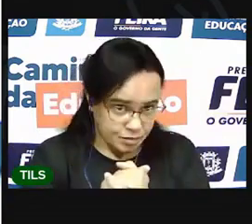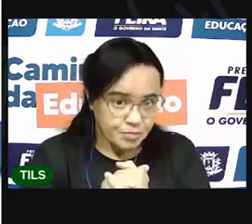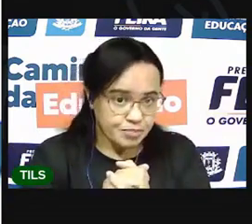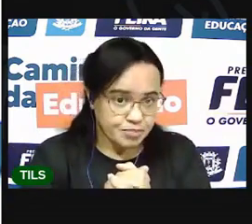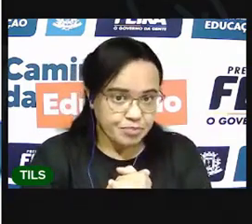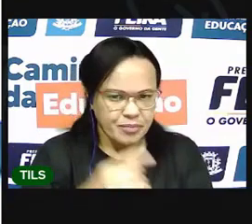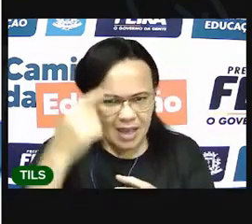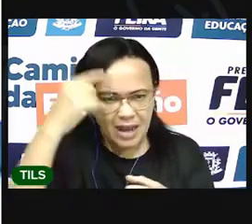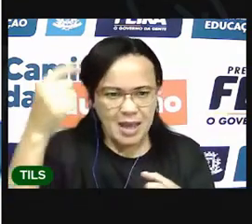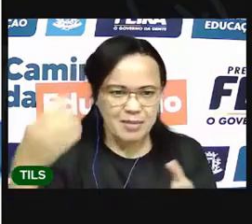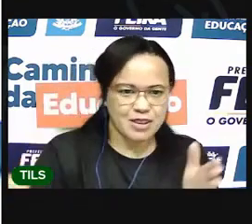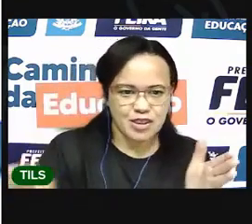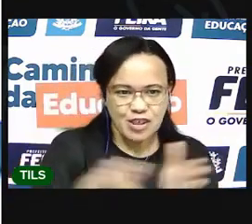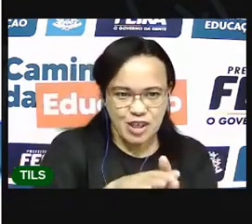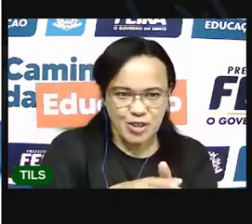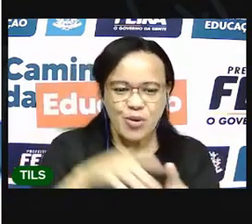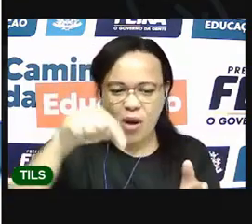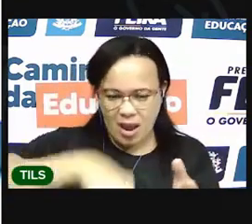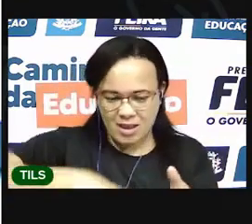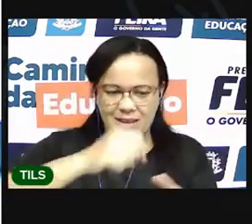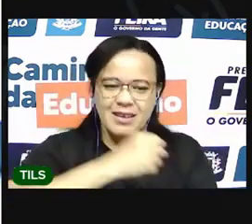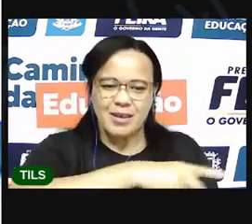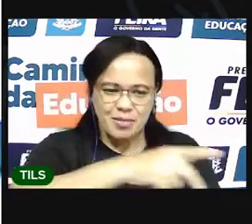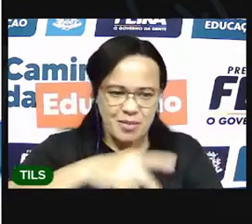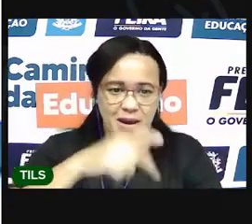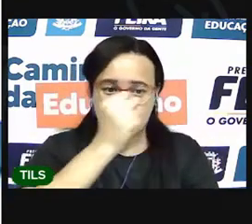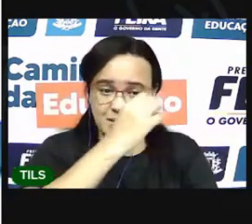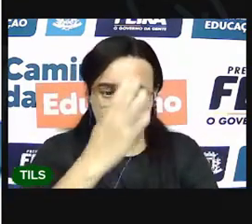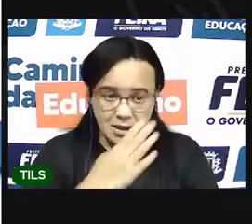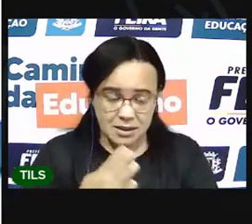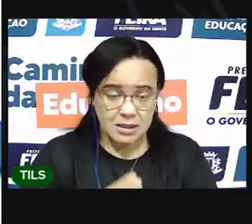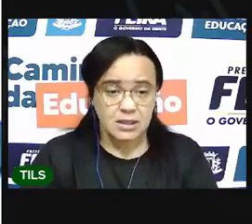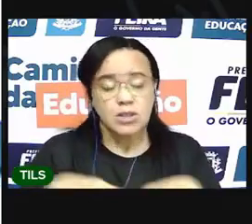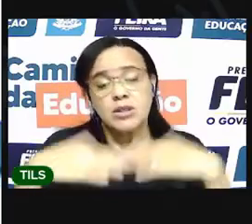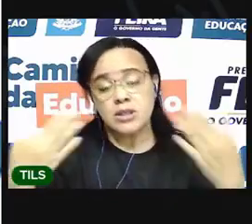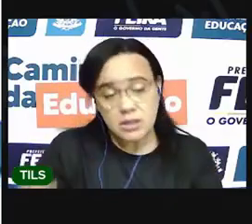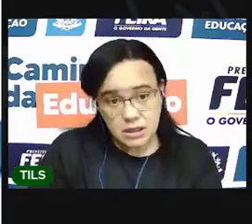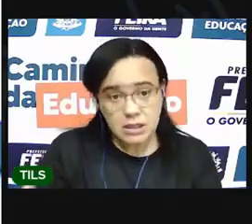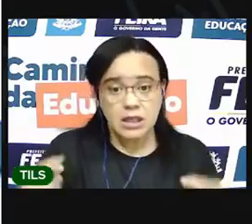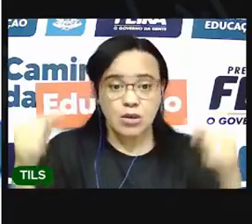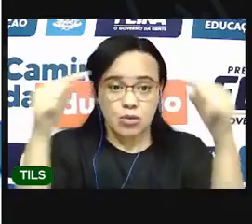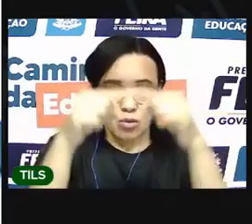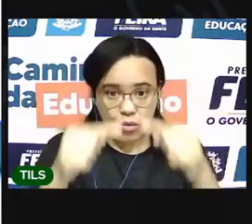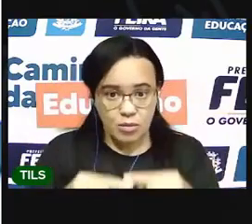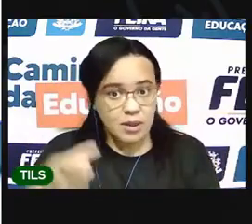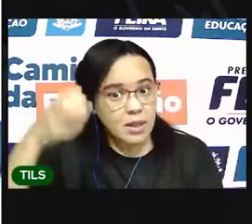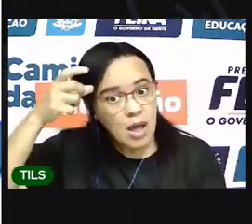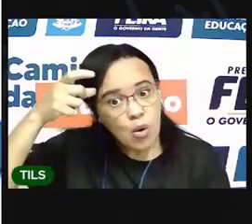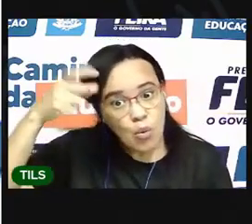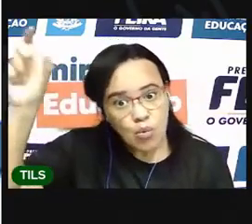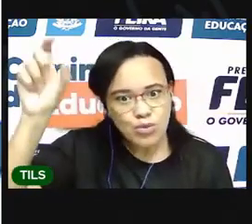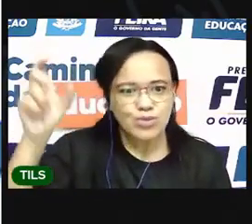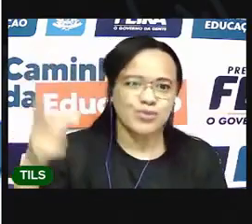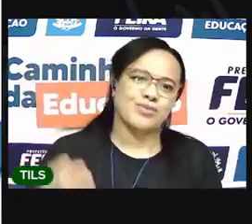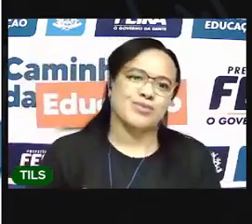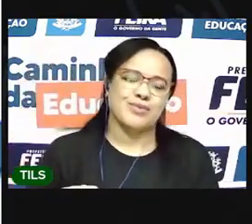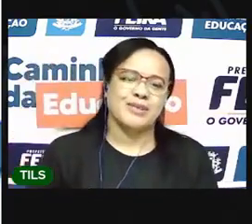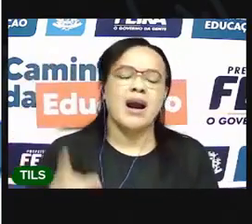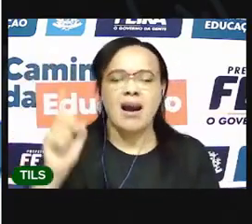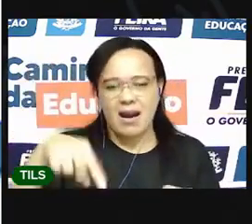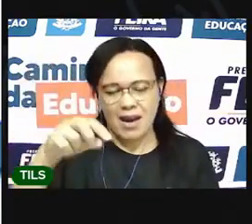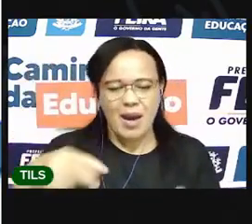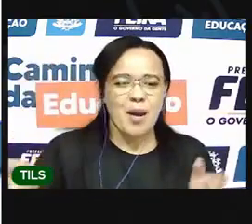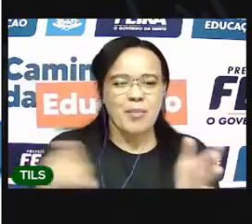que deixou várias dessas palavras marcadas na nossa cultura. Como peteca, urubu,